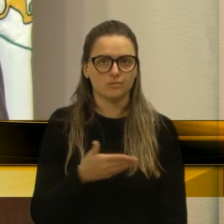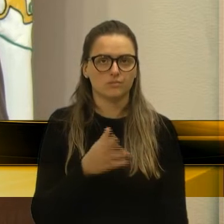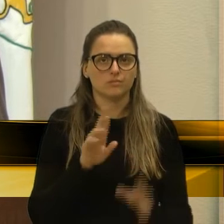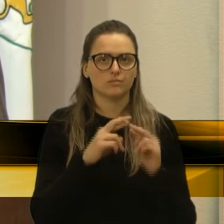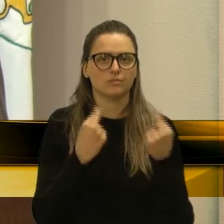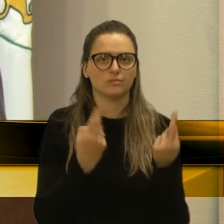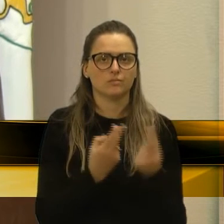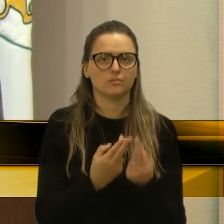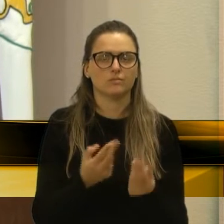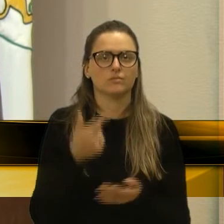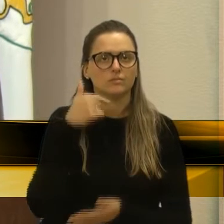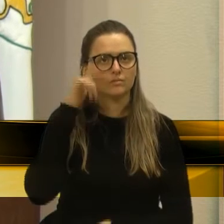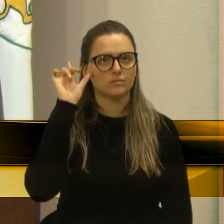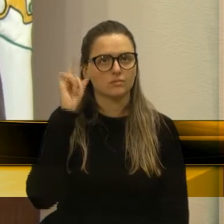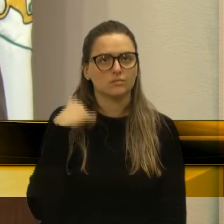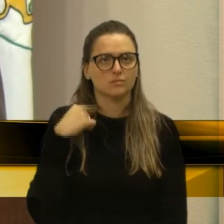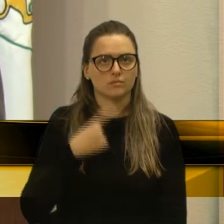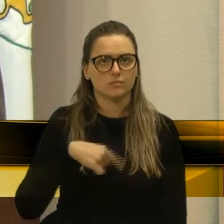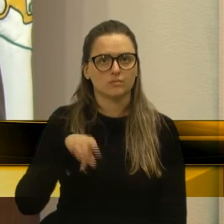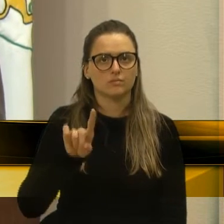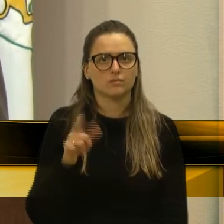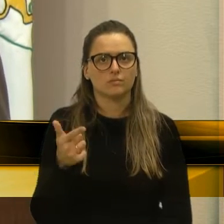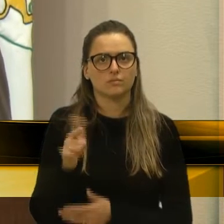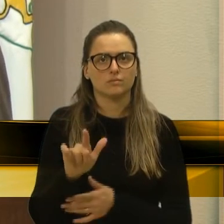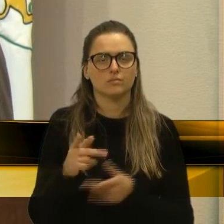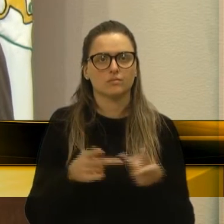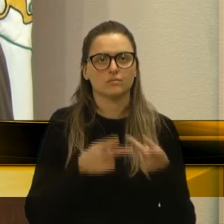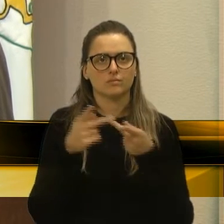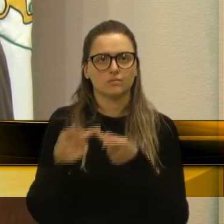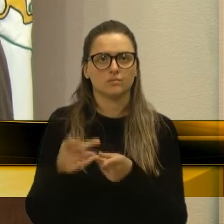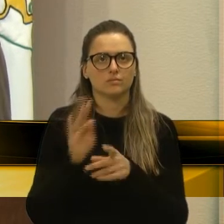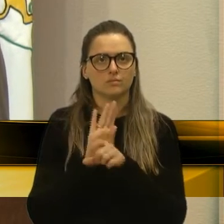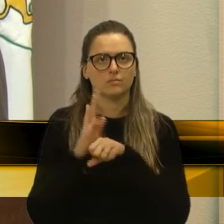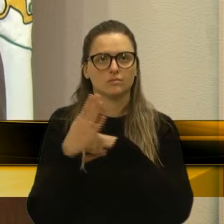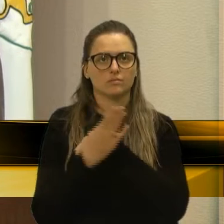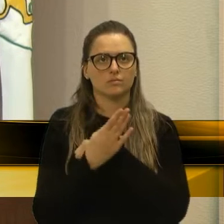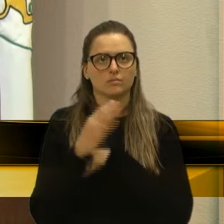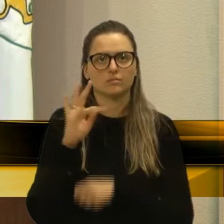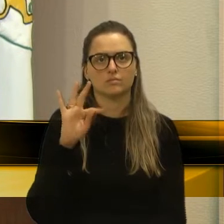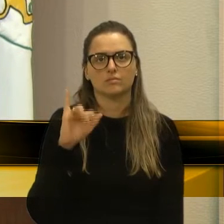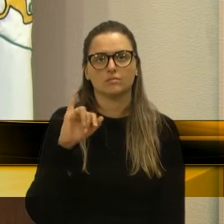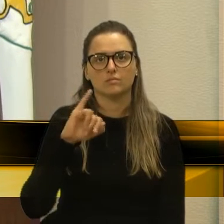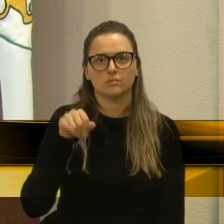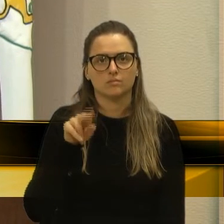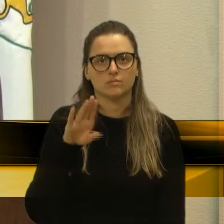eu ontem estive mais uma vez visitando um bairro, o bairro Tijuca.